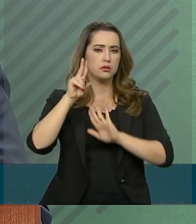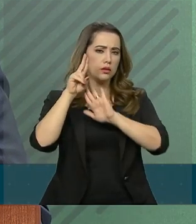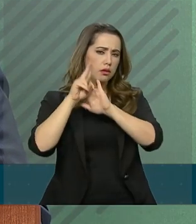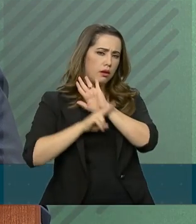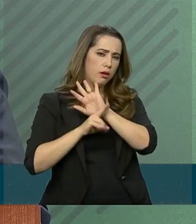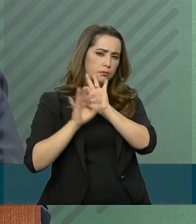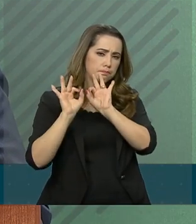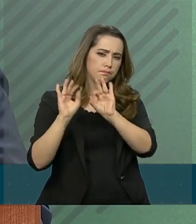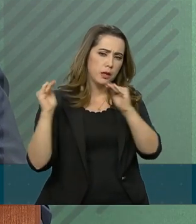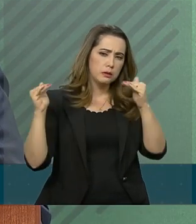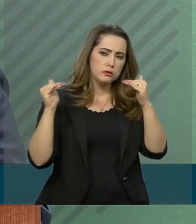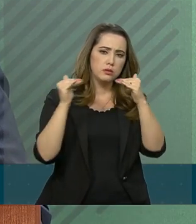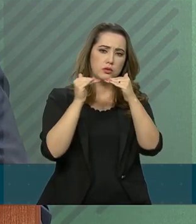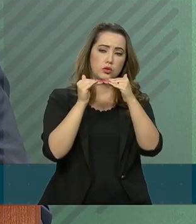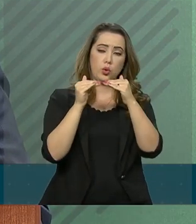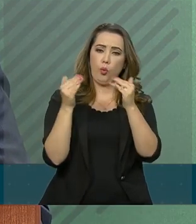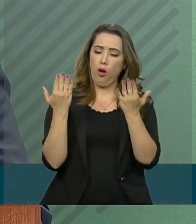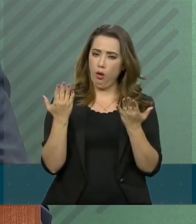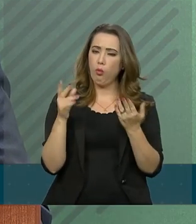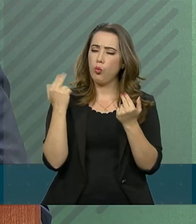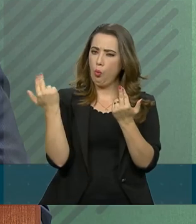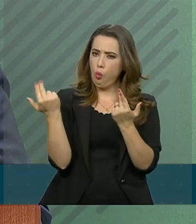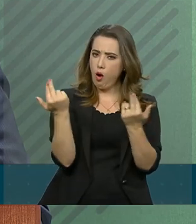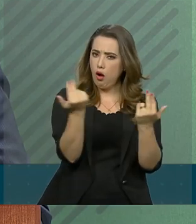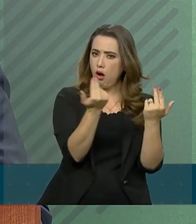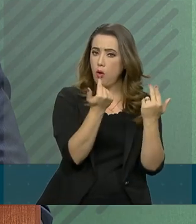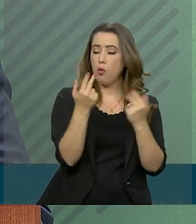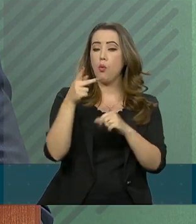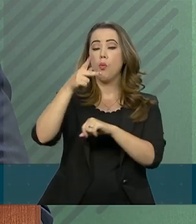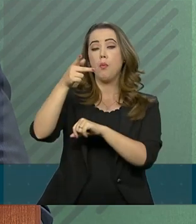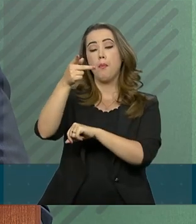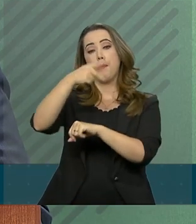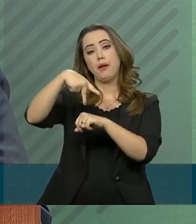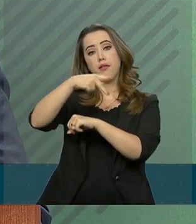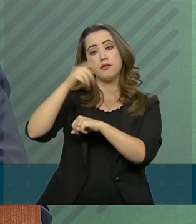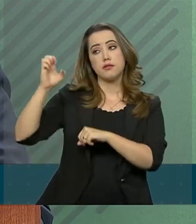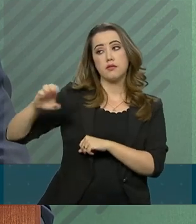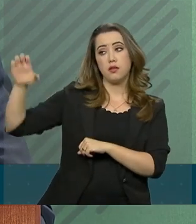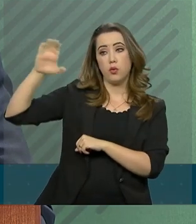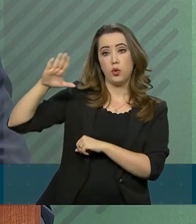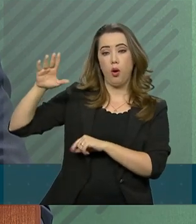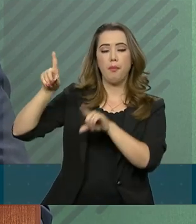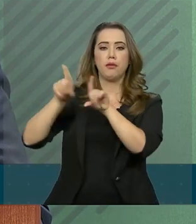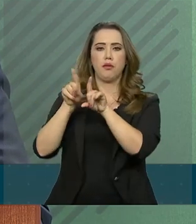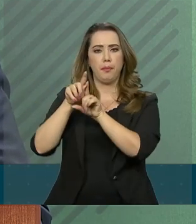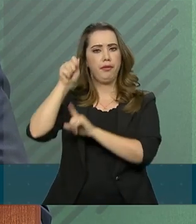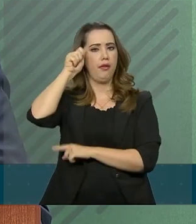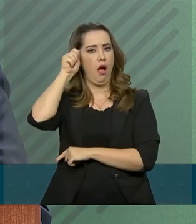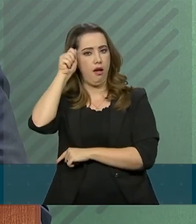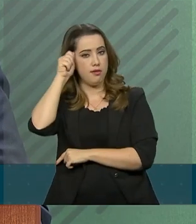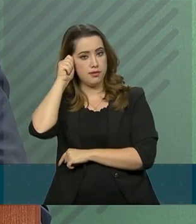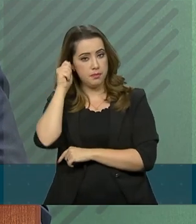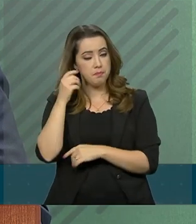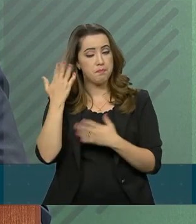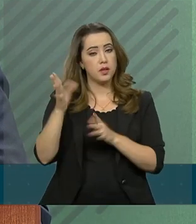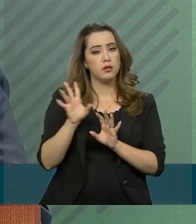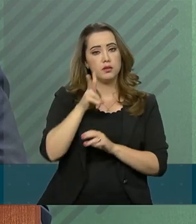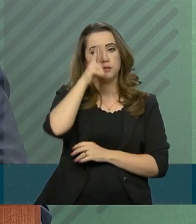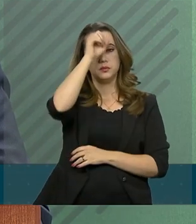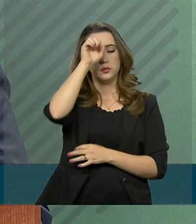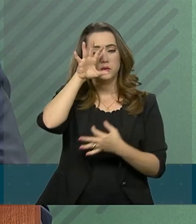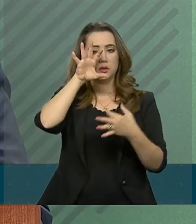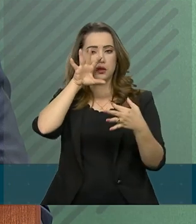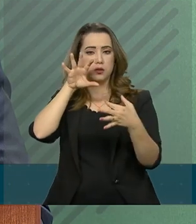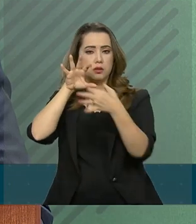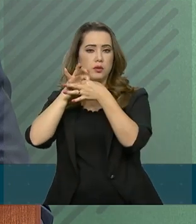harmonizadas com a de países da União Europeia e Ásia, fortalecendo a comercialização